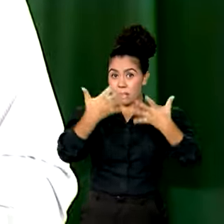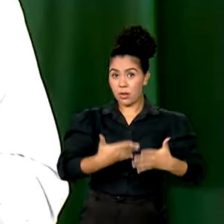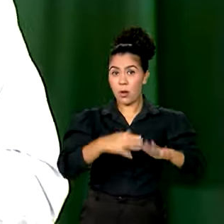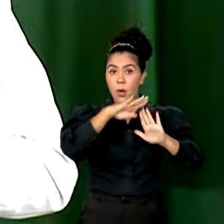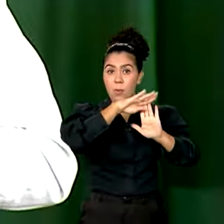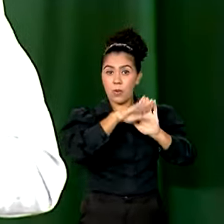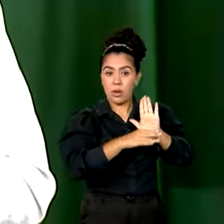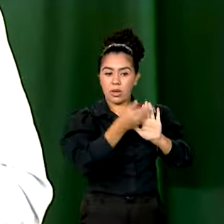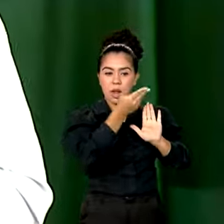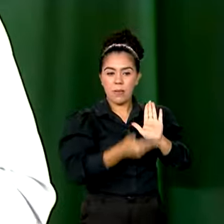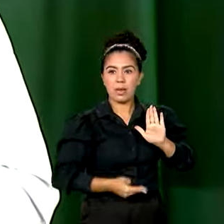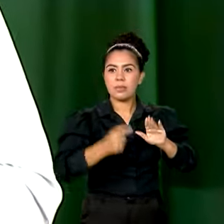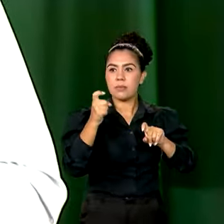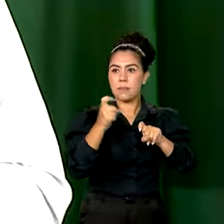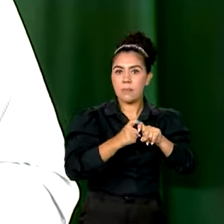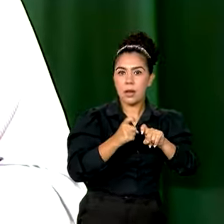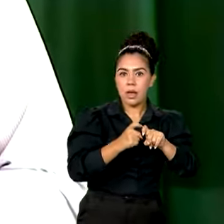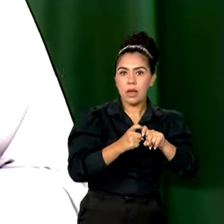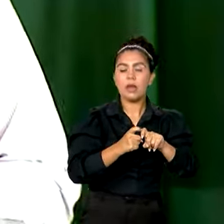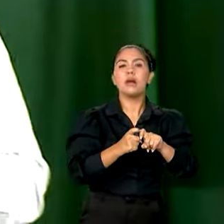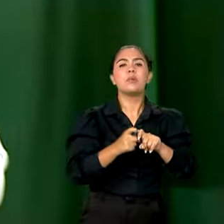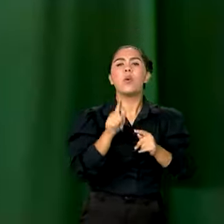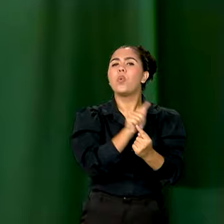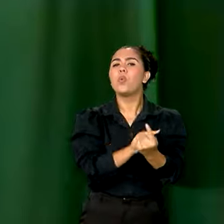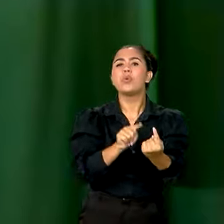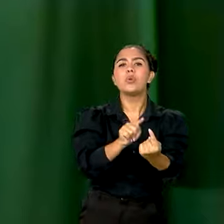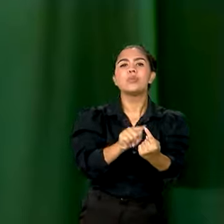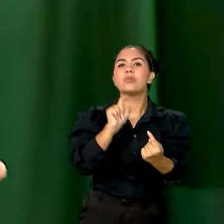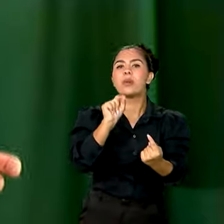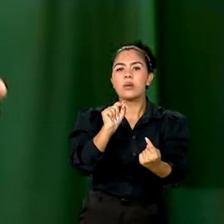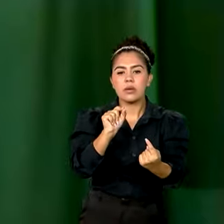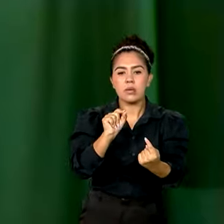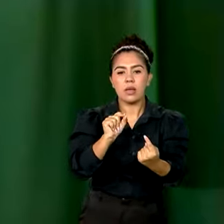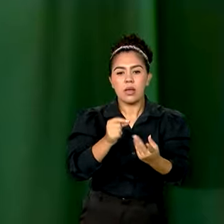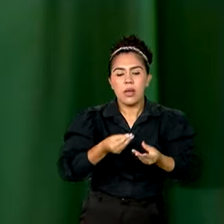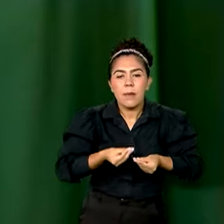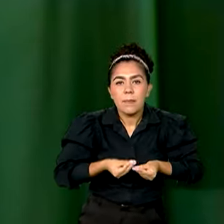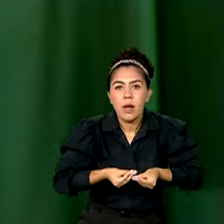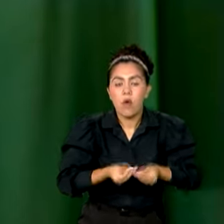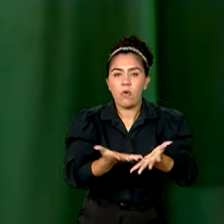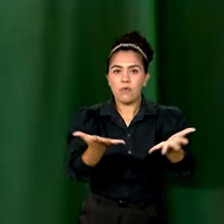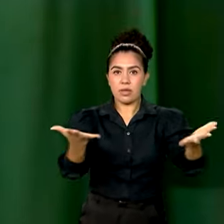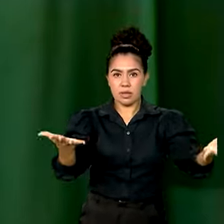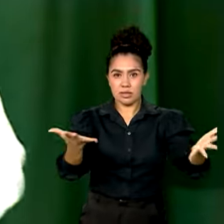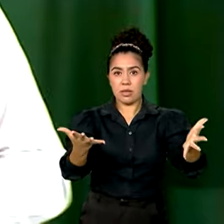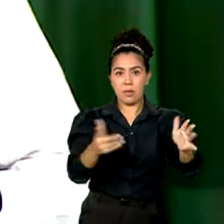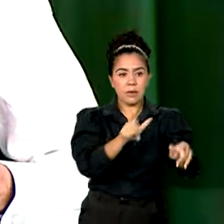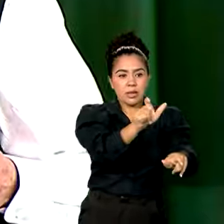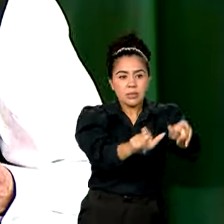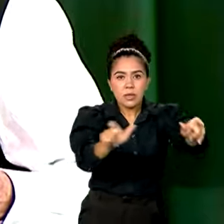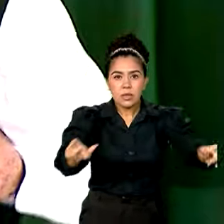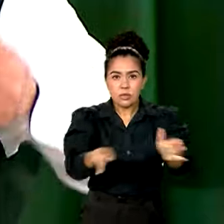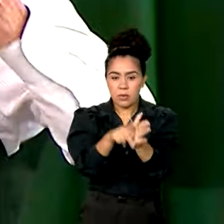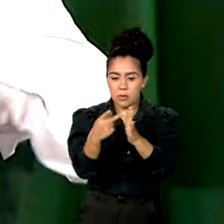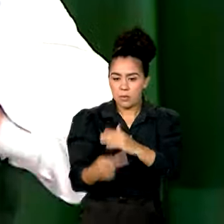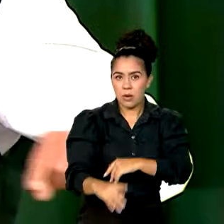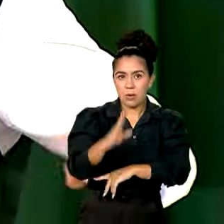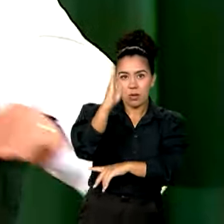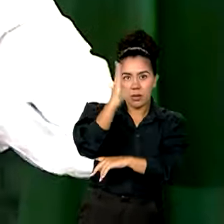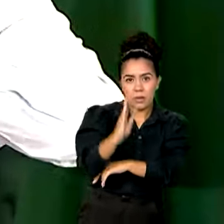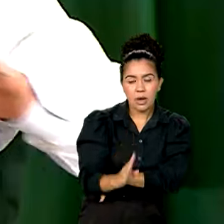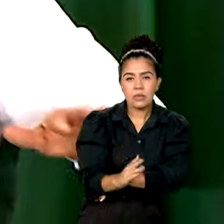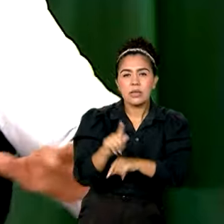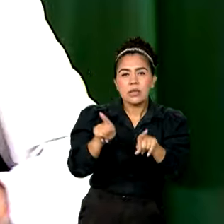no fundo, no fundo, levar aos mais longínquos rincões deste país e a maior